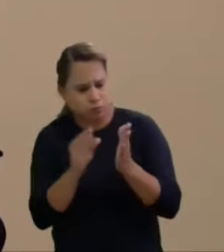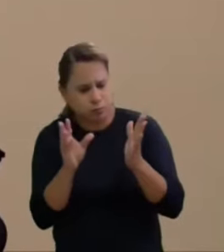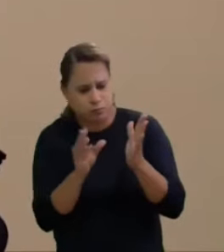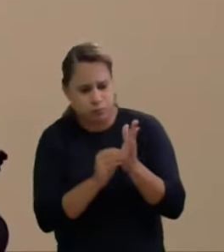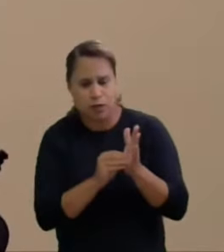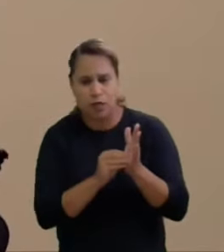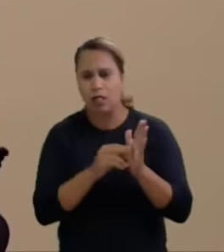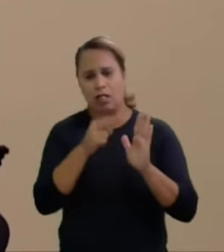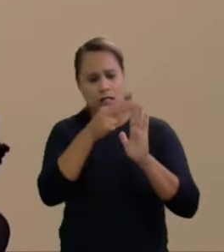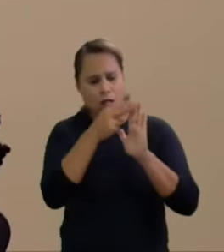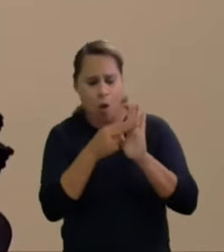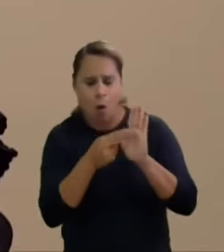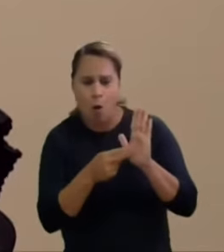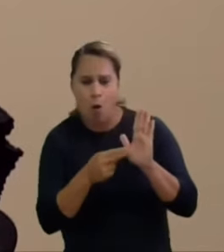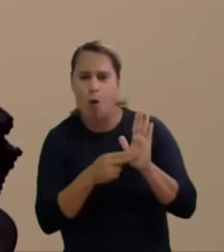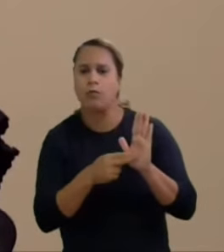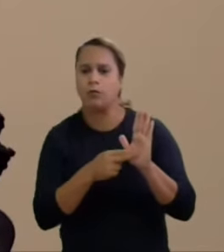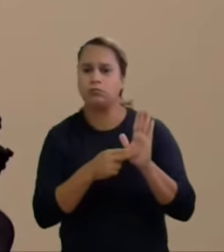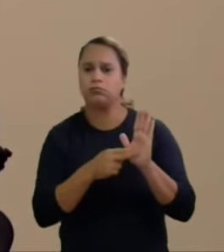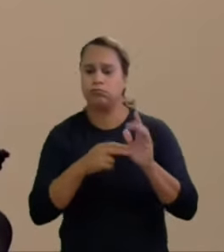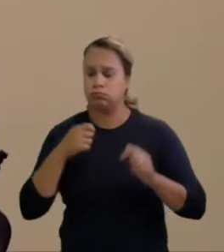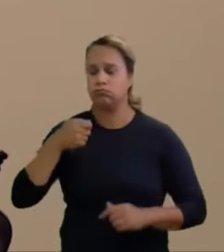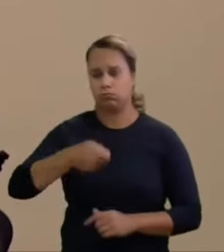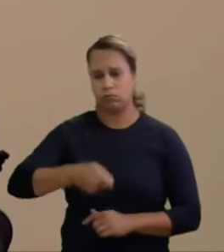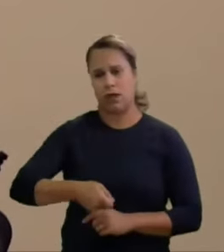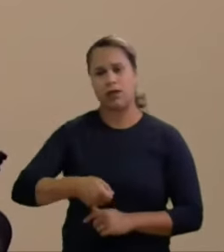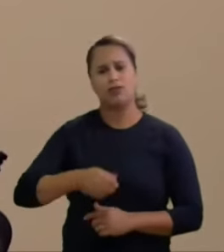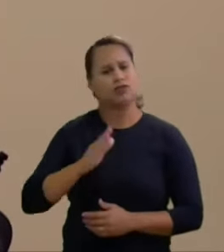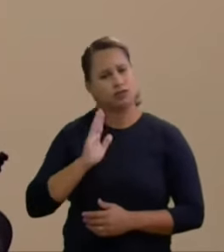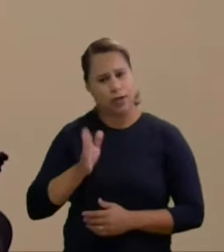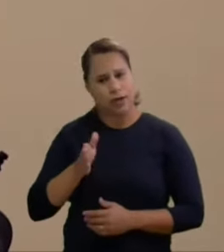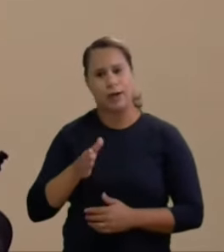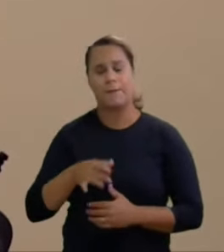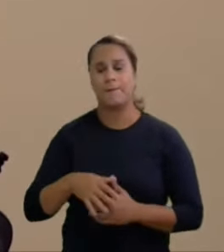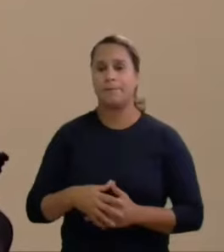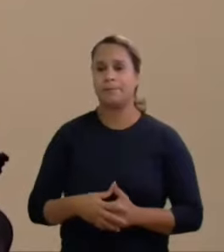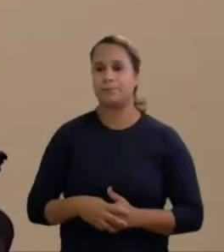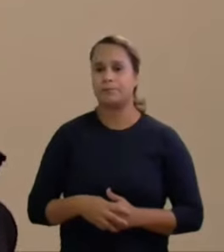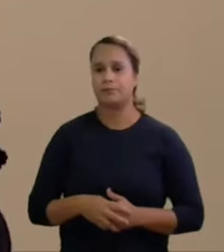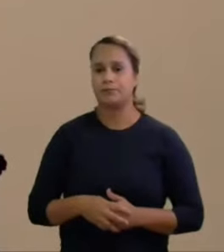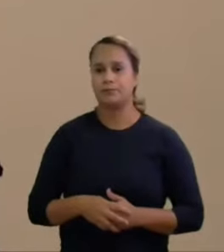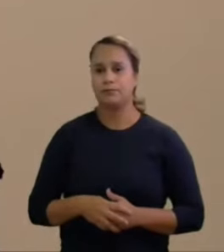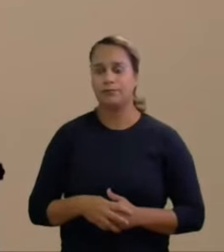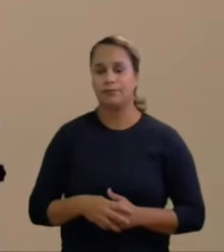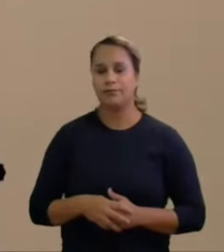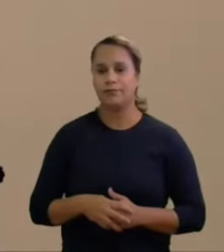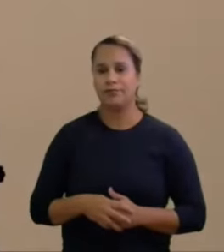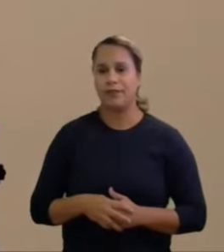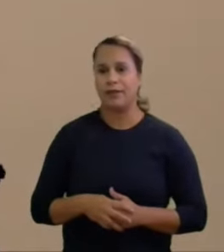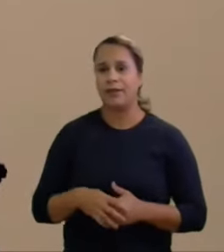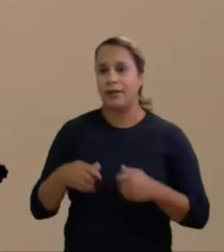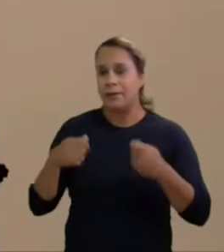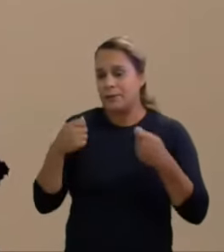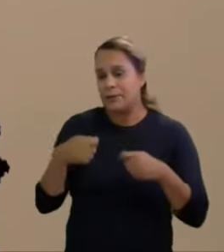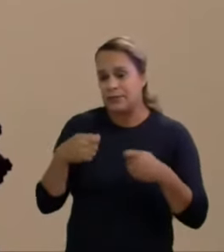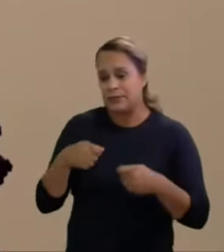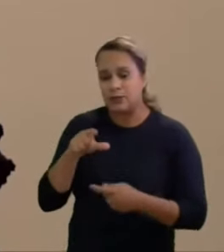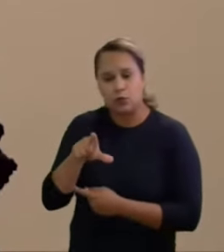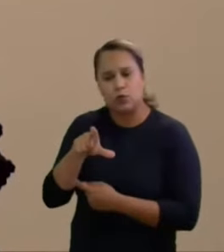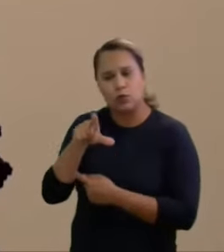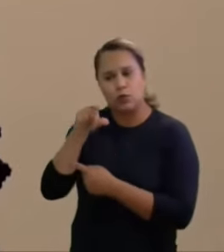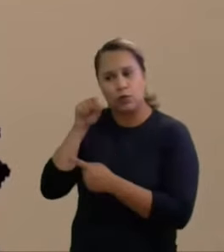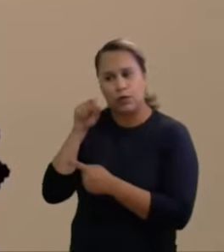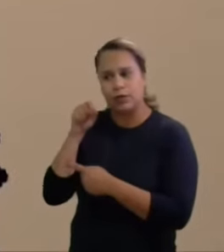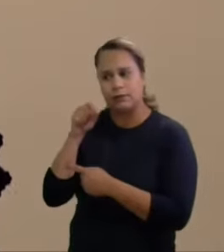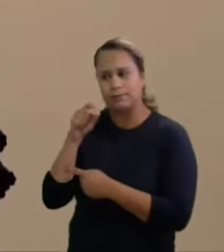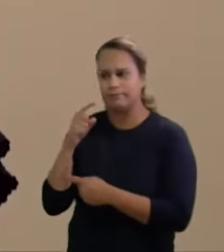quais normas se aplicam. Ela já está definida. No hard case, o julgador é obrigado a escolher entre dois princípios constitucionais que se chocam e